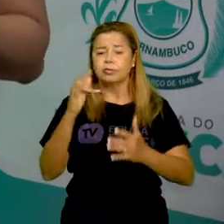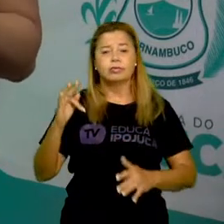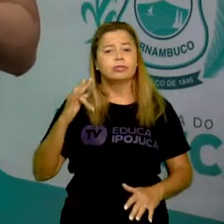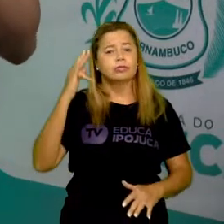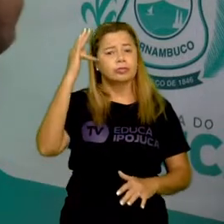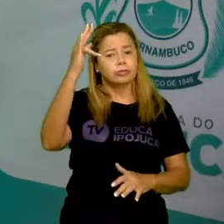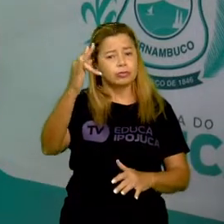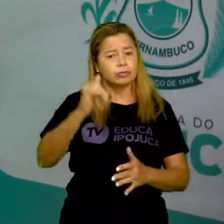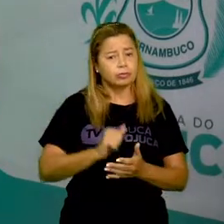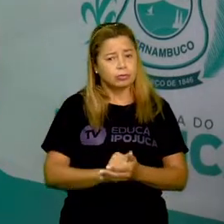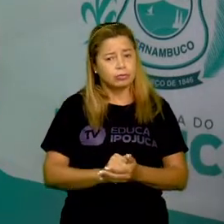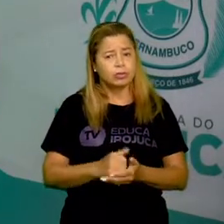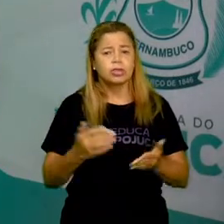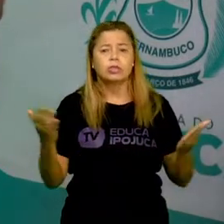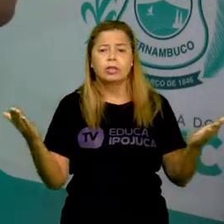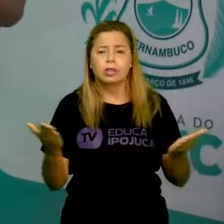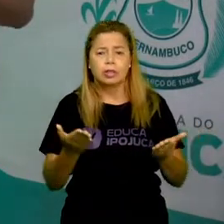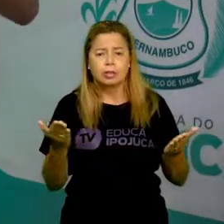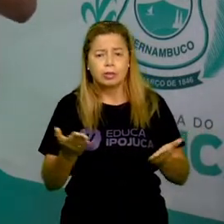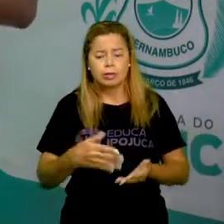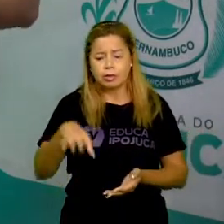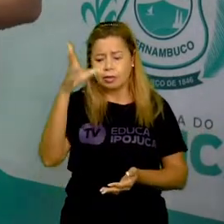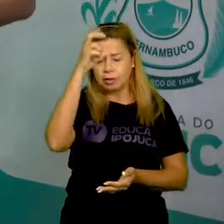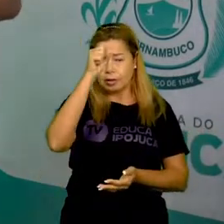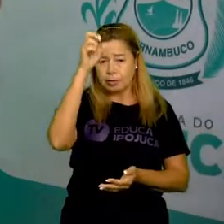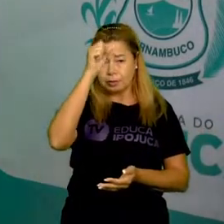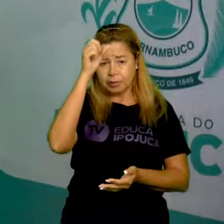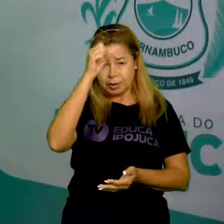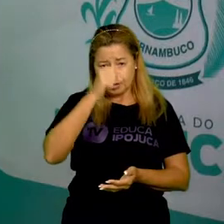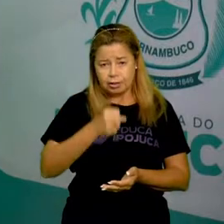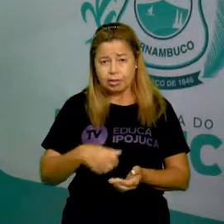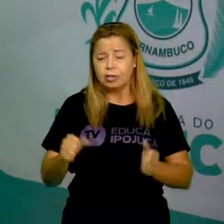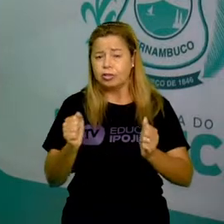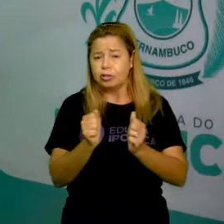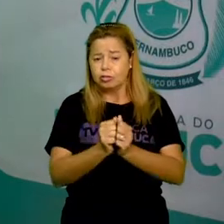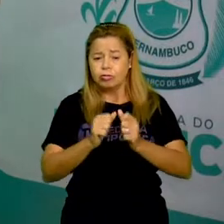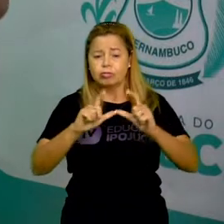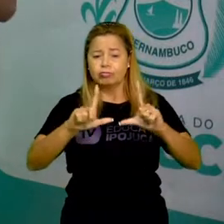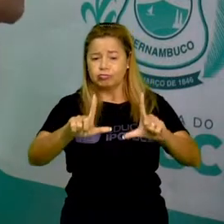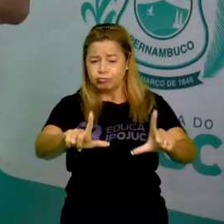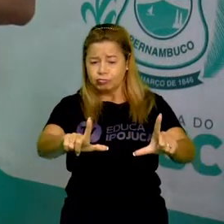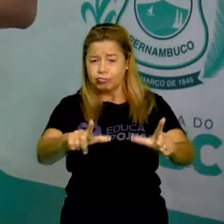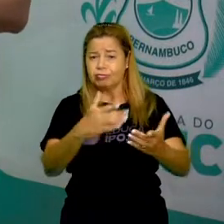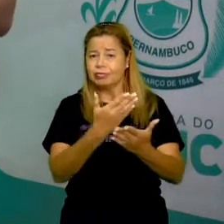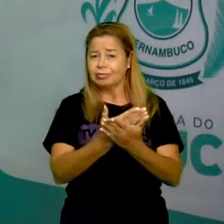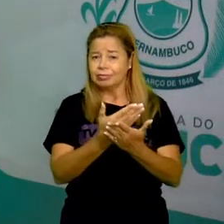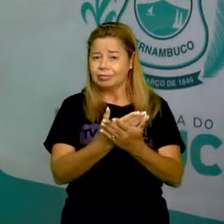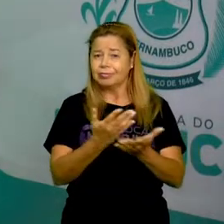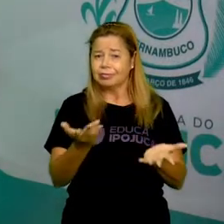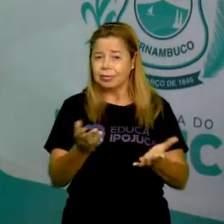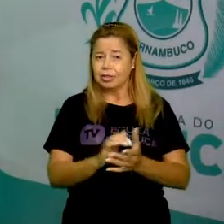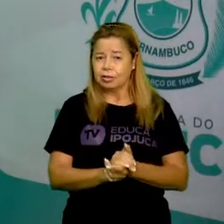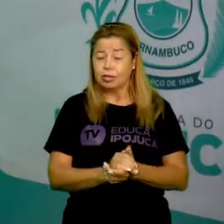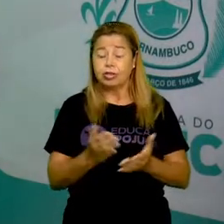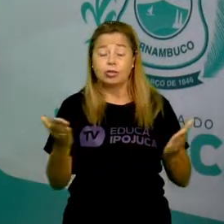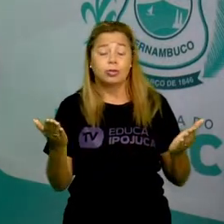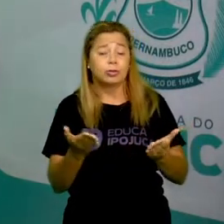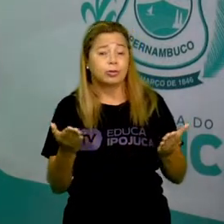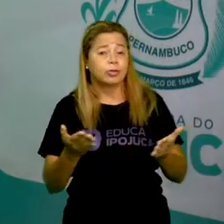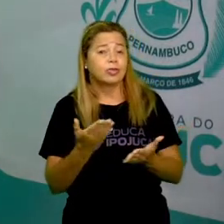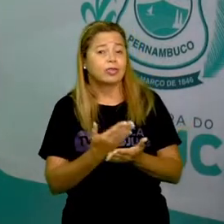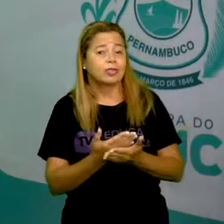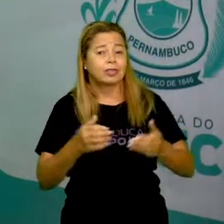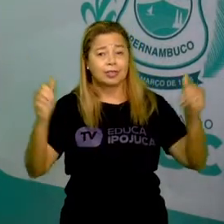com o nosso momento de aprender com as aulas na TV. Sendo assim, a aula é de Arte,